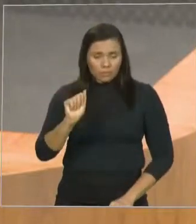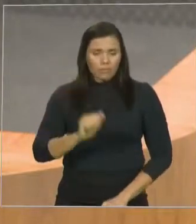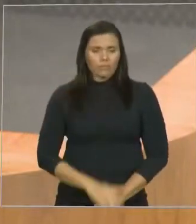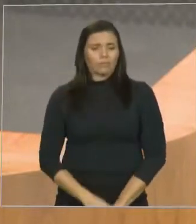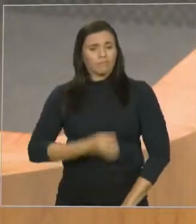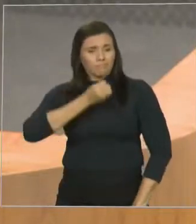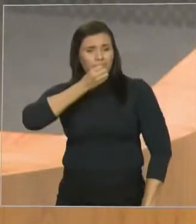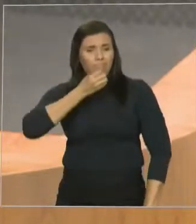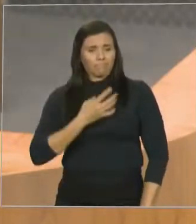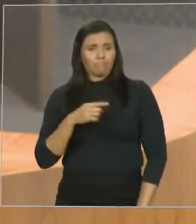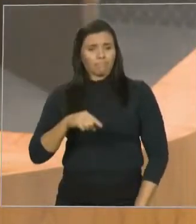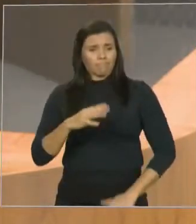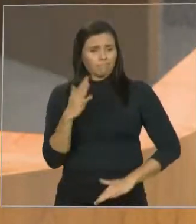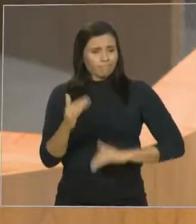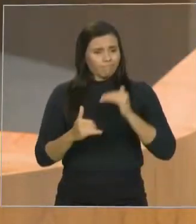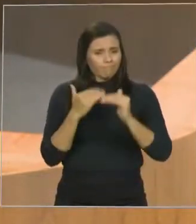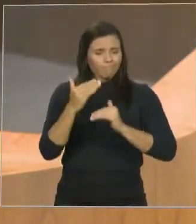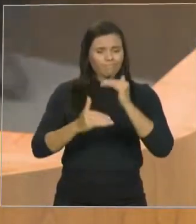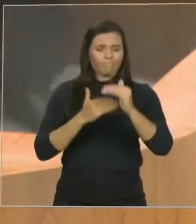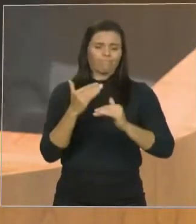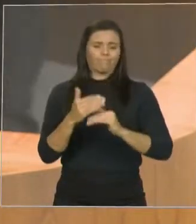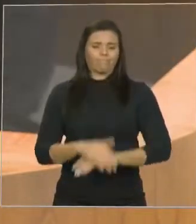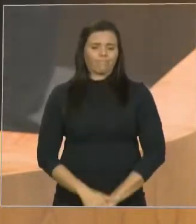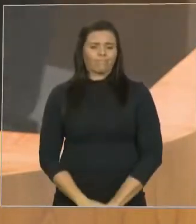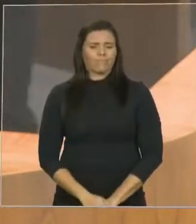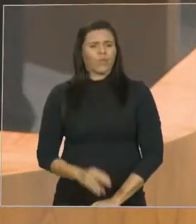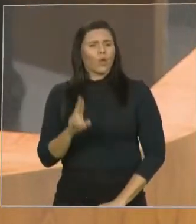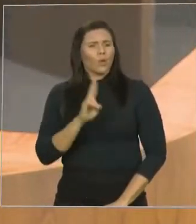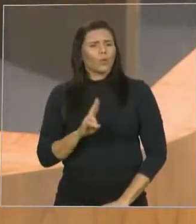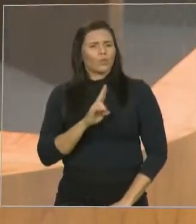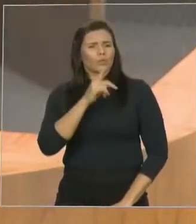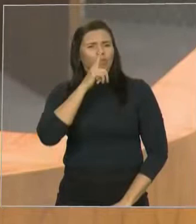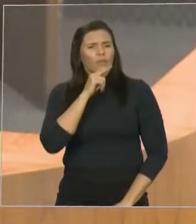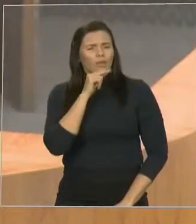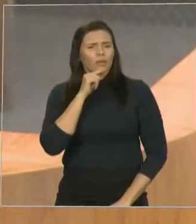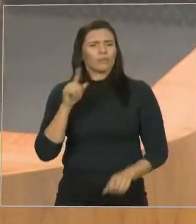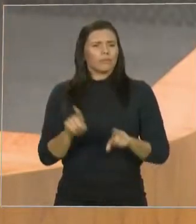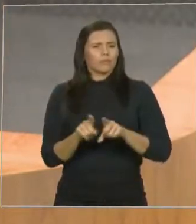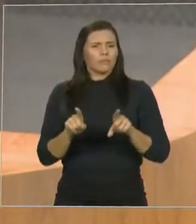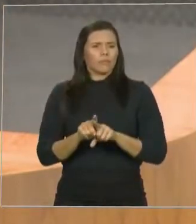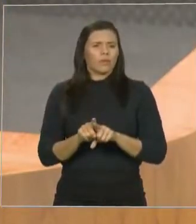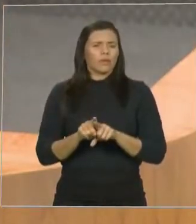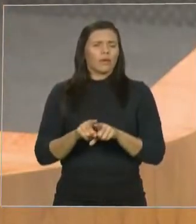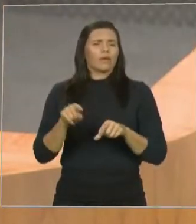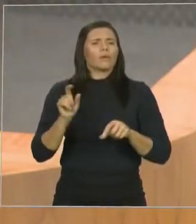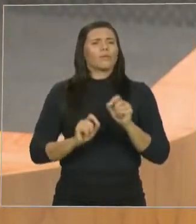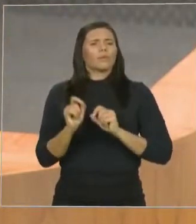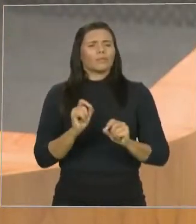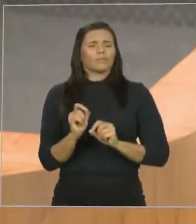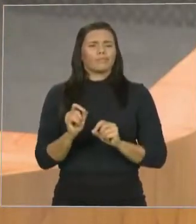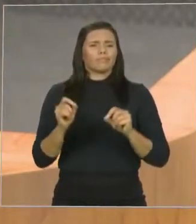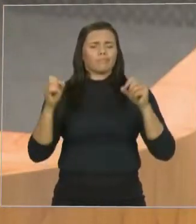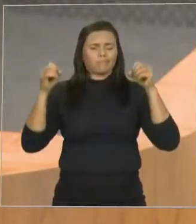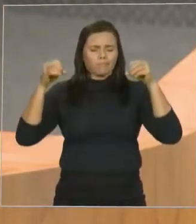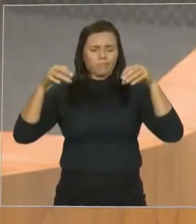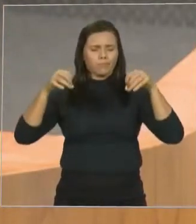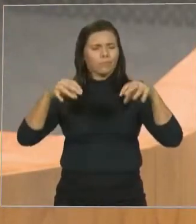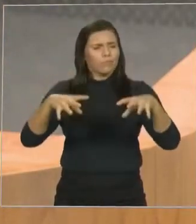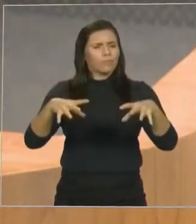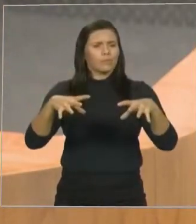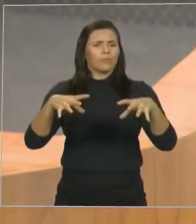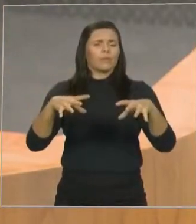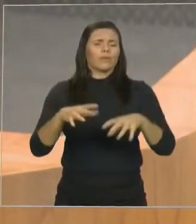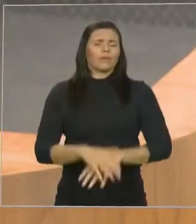utilizando as cisternas para irrigar sua produção. Nós comprovamos, deputado Marco Aurélio, a